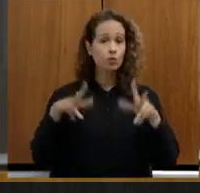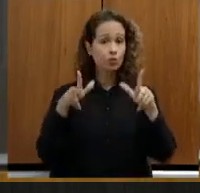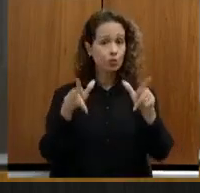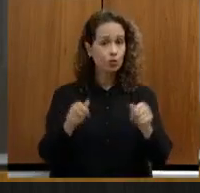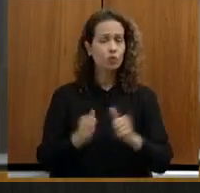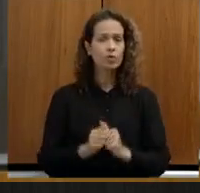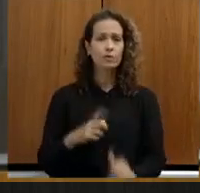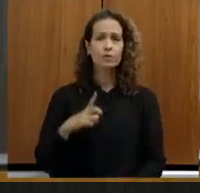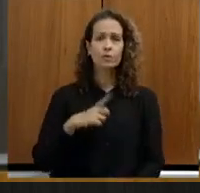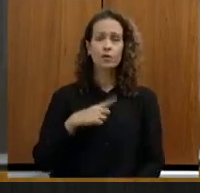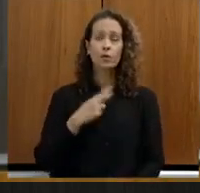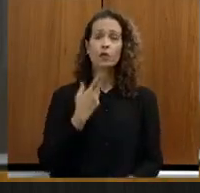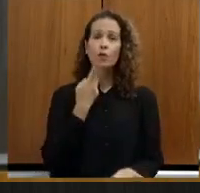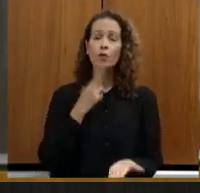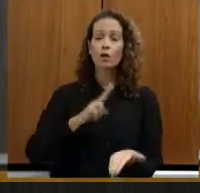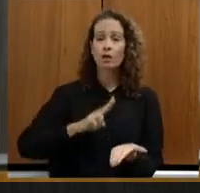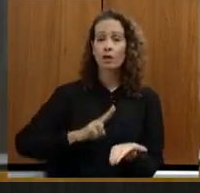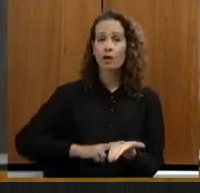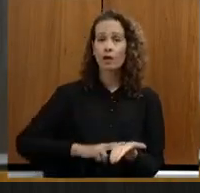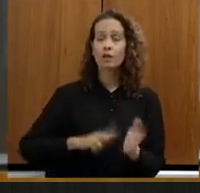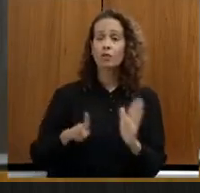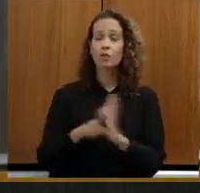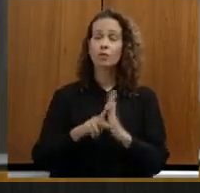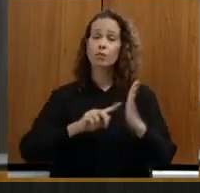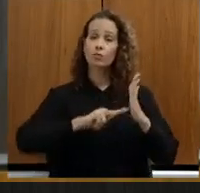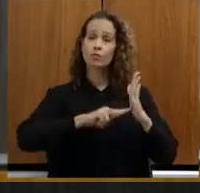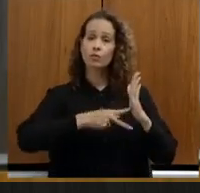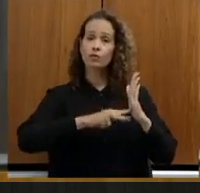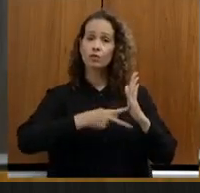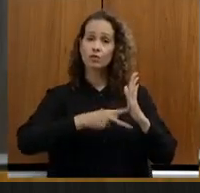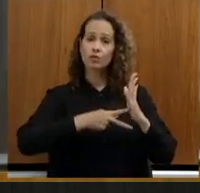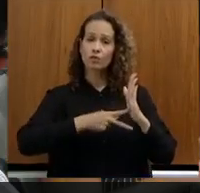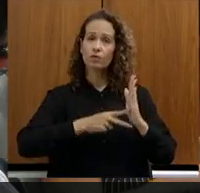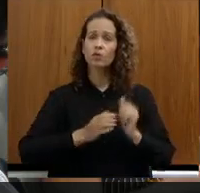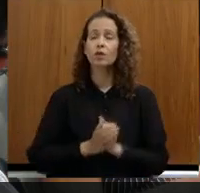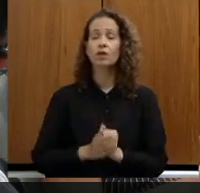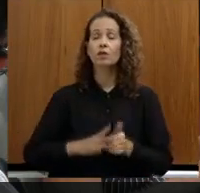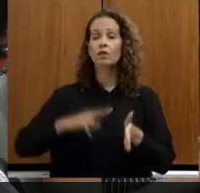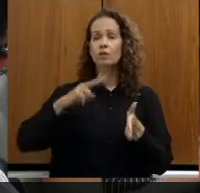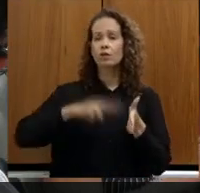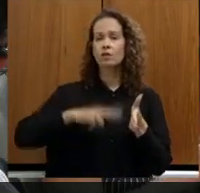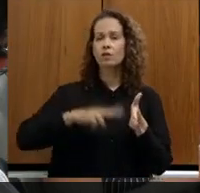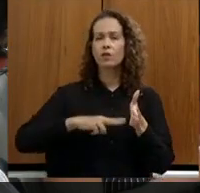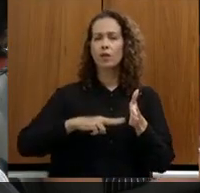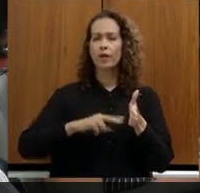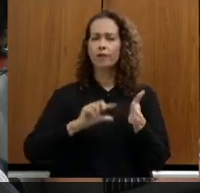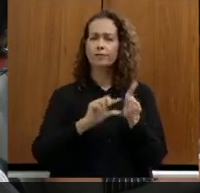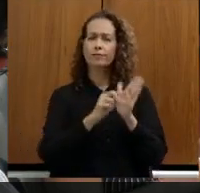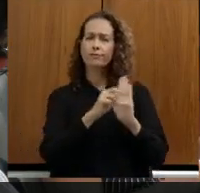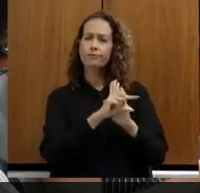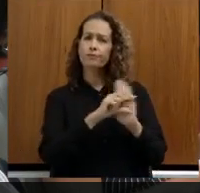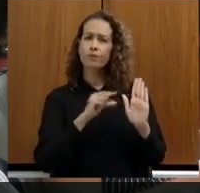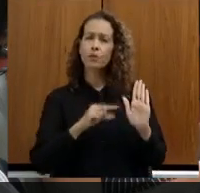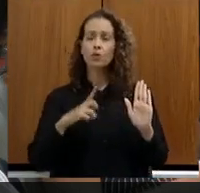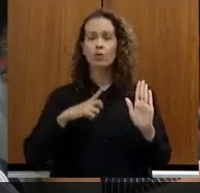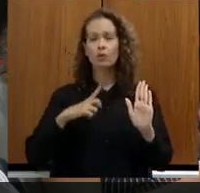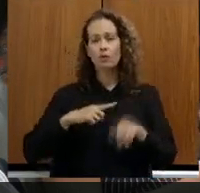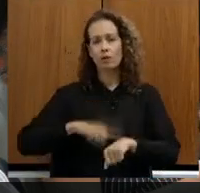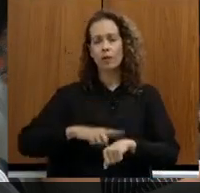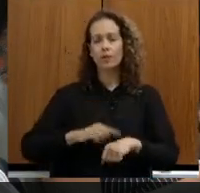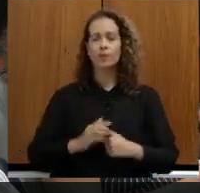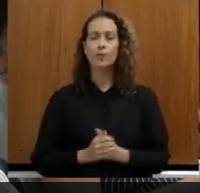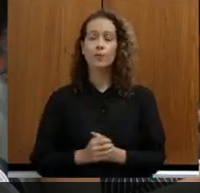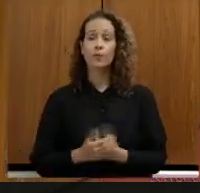Eu tenho aqui uma carta do sindicato e vou ler um pequeno trecho no tempo que eu ainda tenho. Os